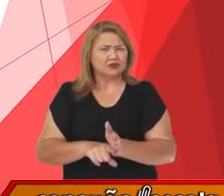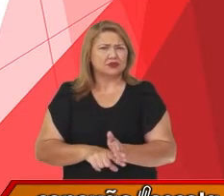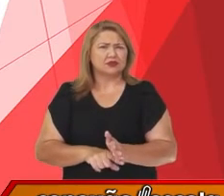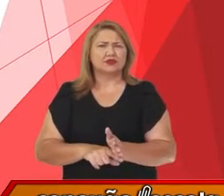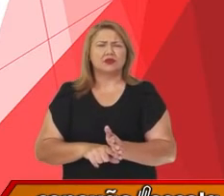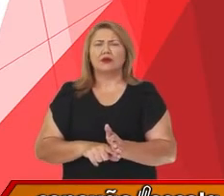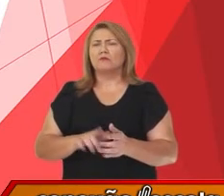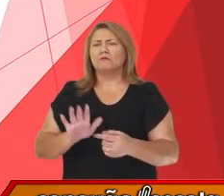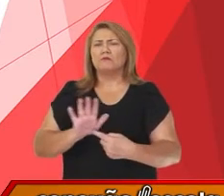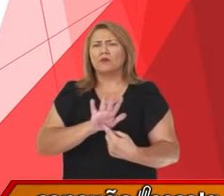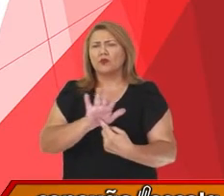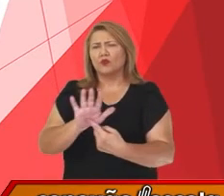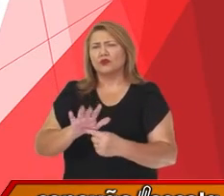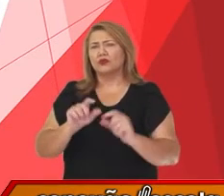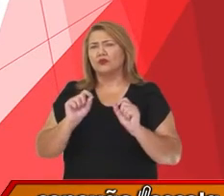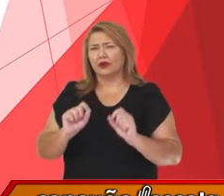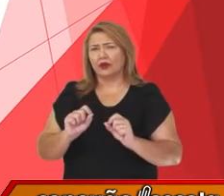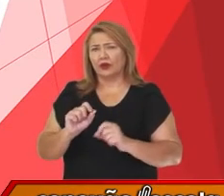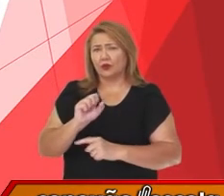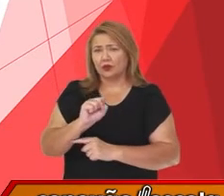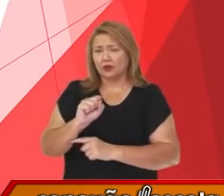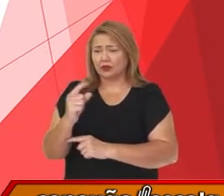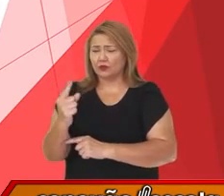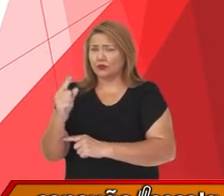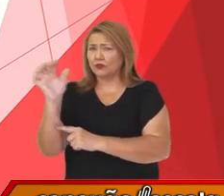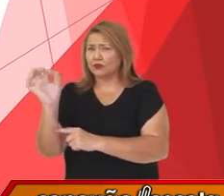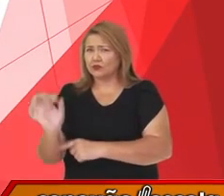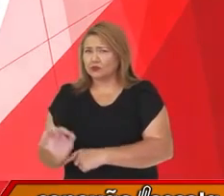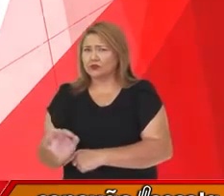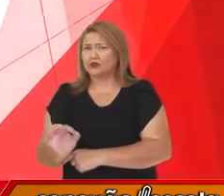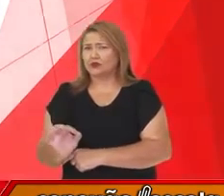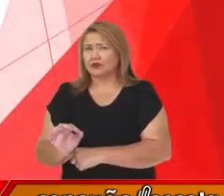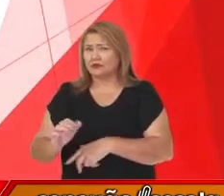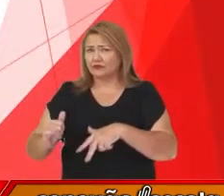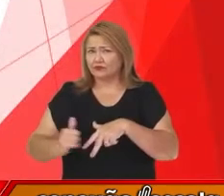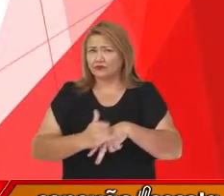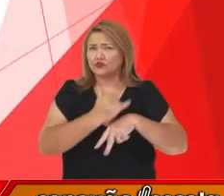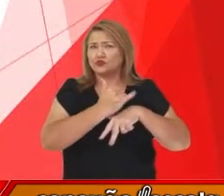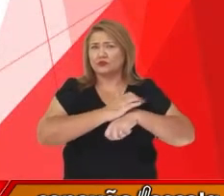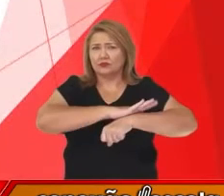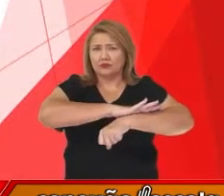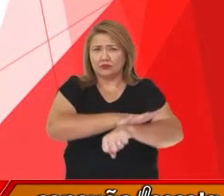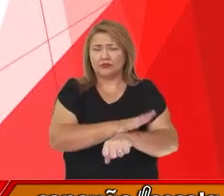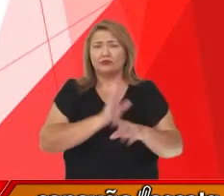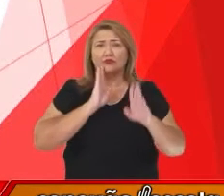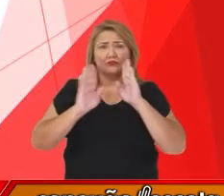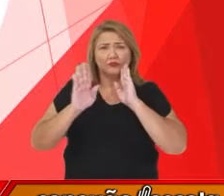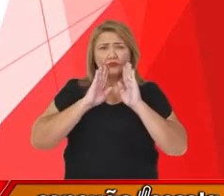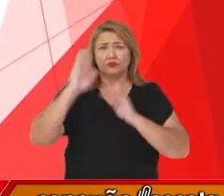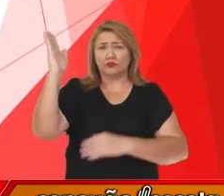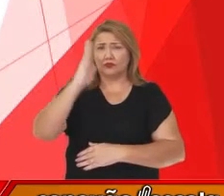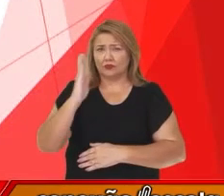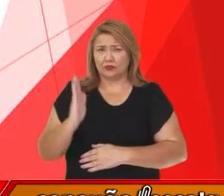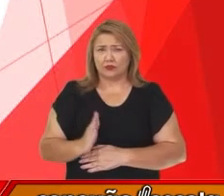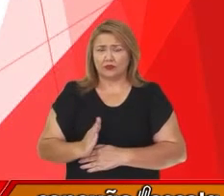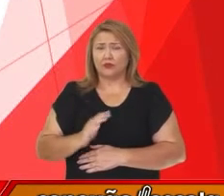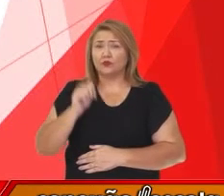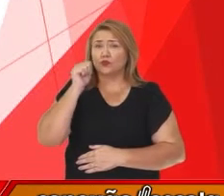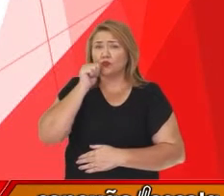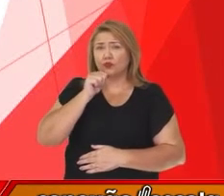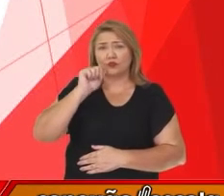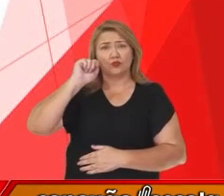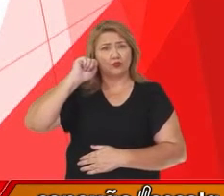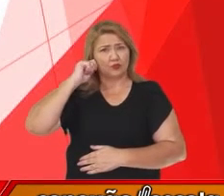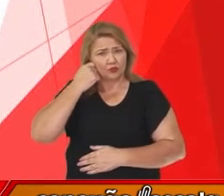estabelece que 81% das vítimas de racismo no Facebook no Brasil Brasil são mulheres